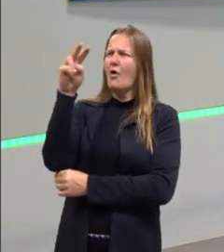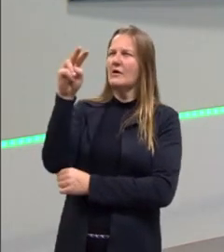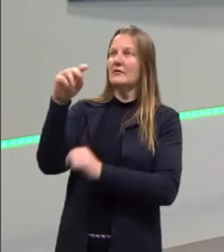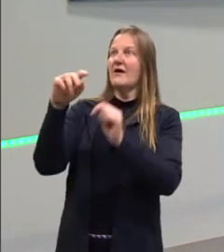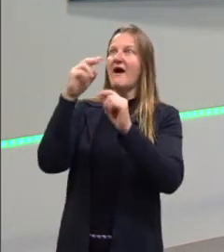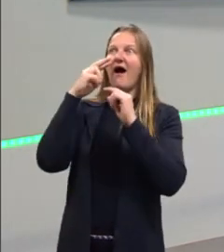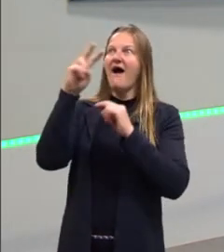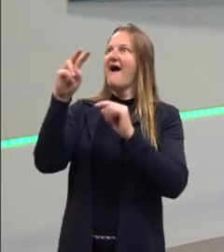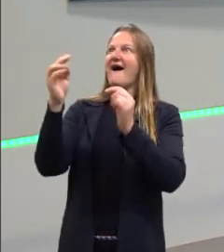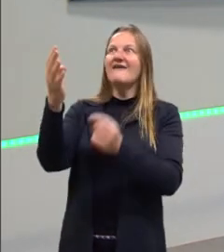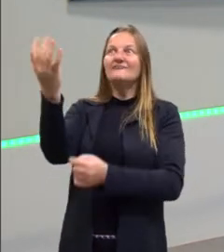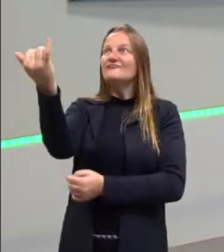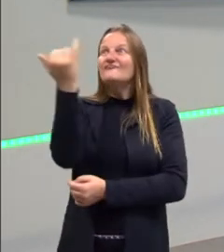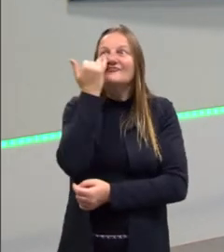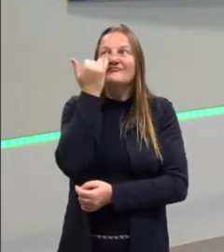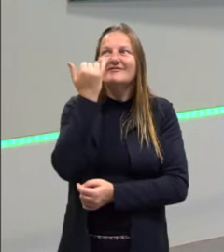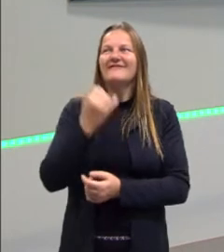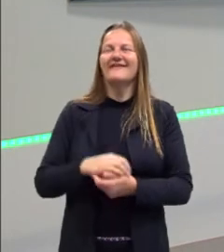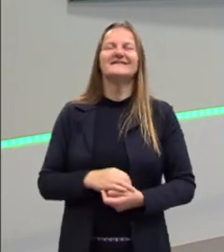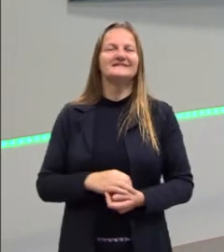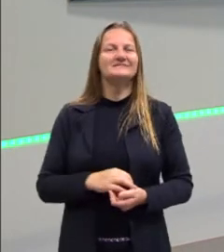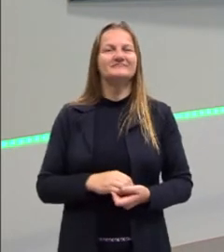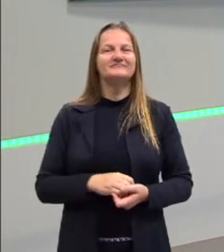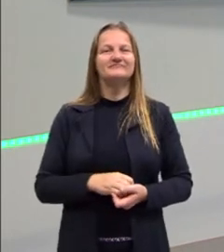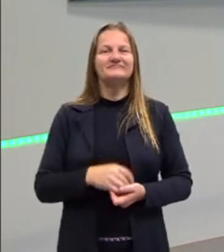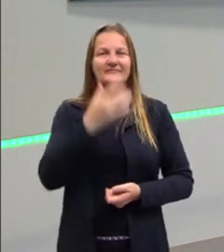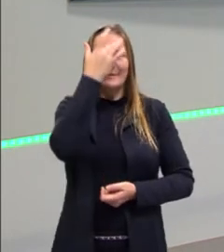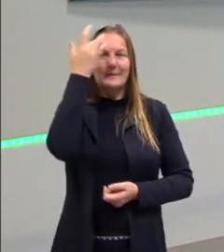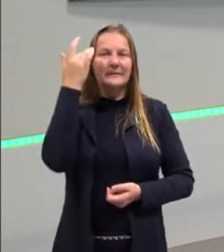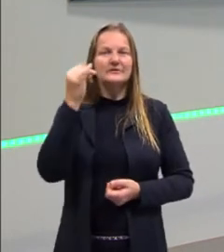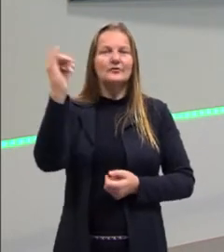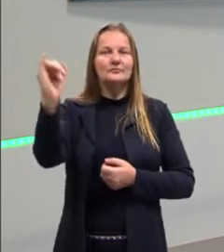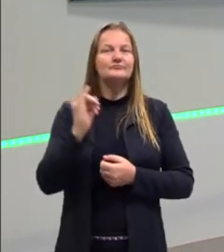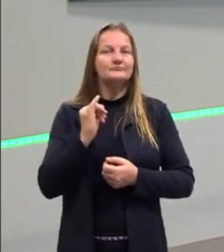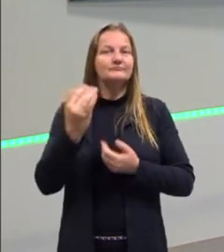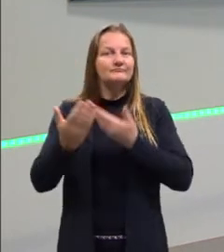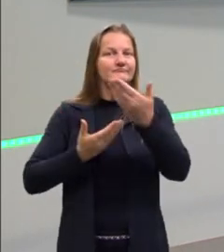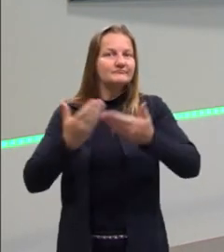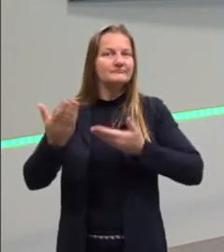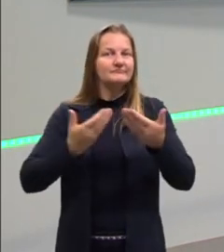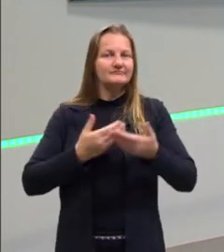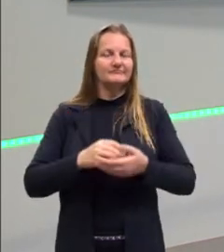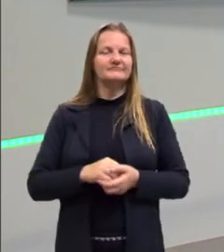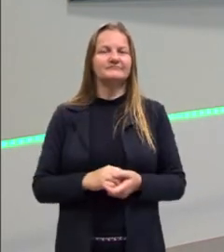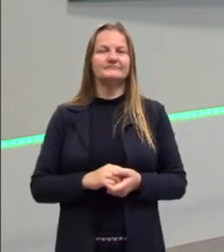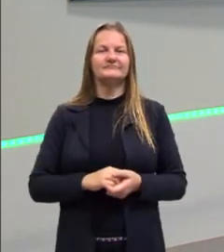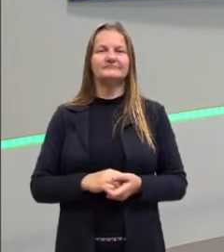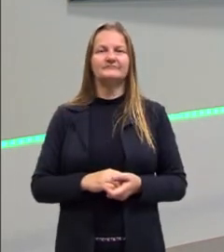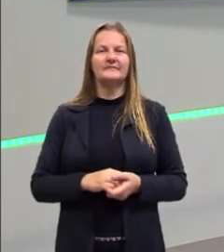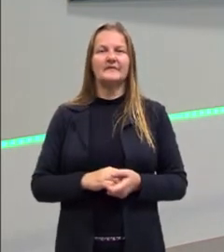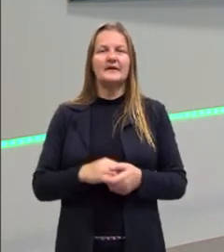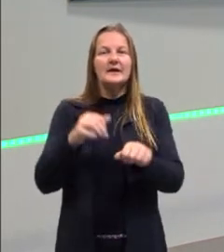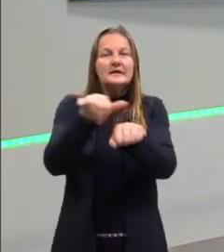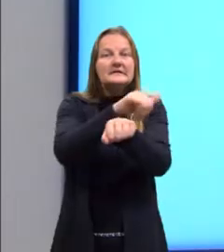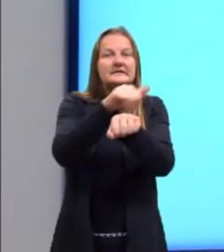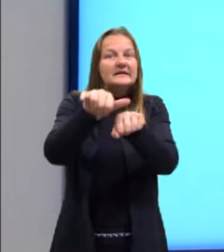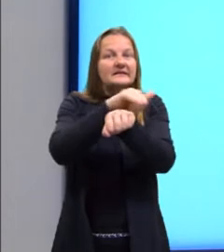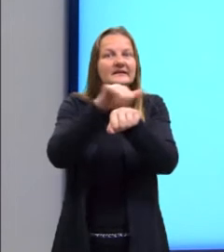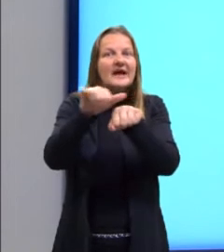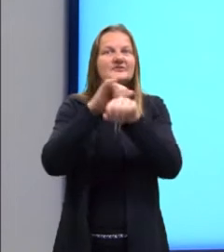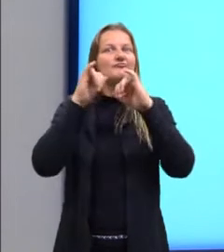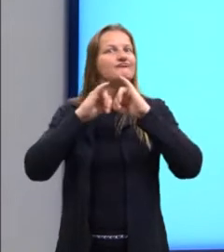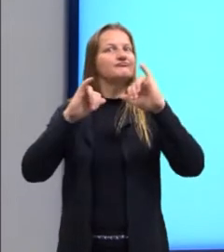principal ao seu locutor. Traz uma mensagem